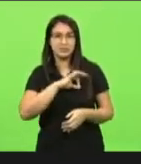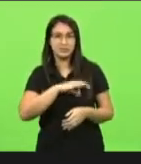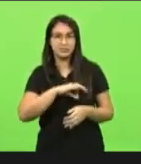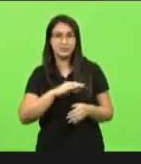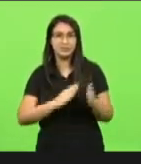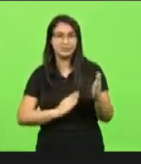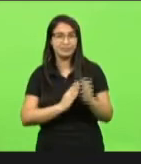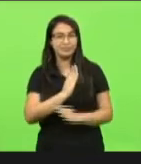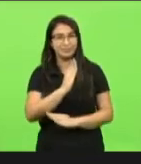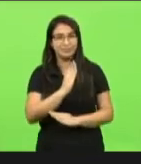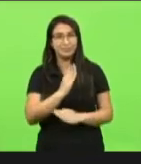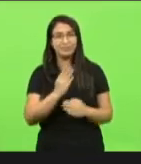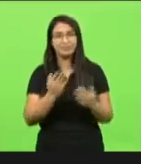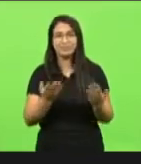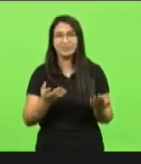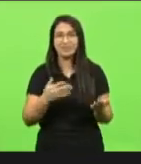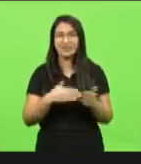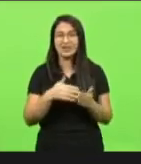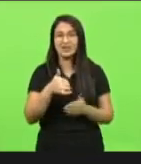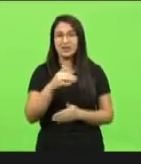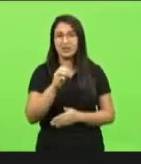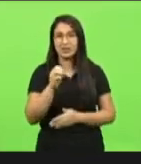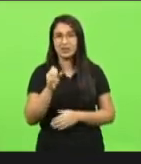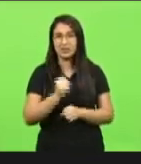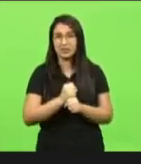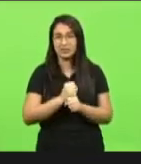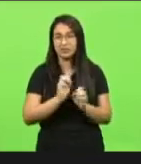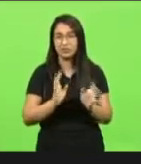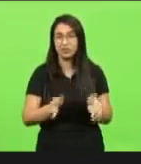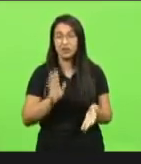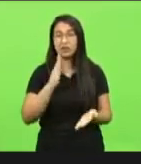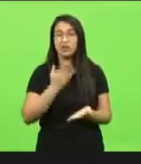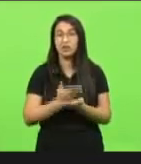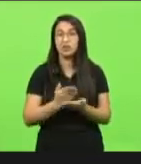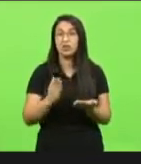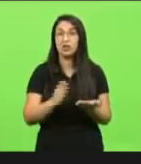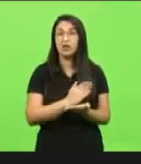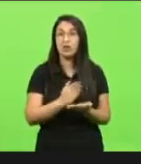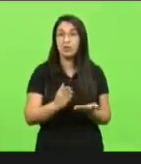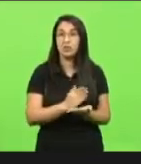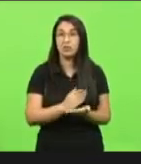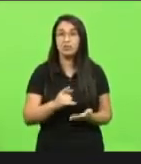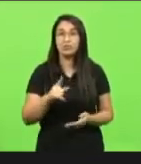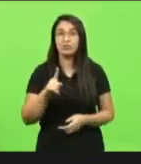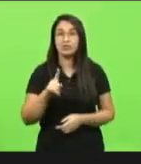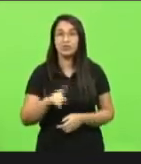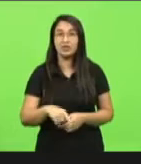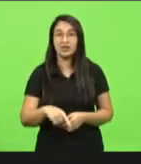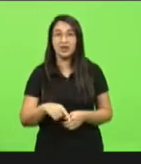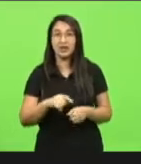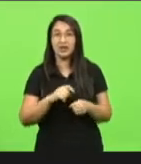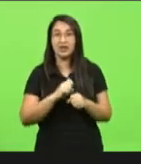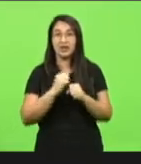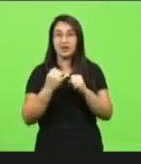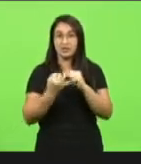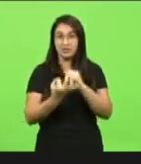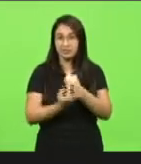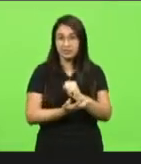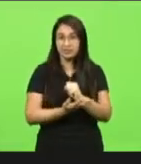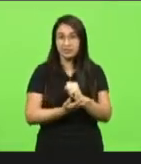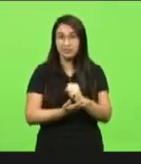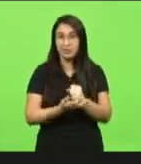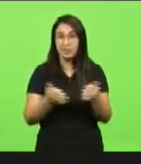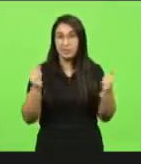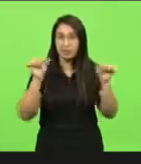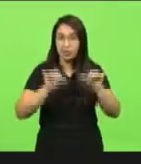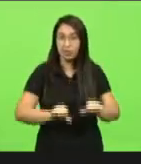eu acredito que para para alguns é uma é uma maldição essa doença mas para um certo mas